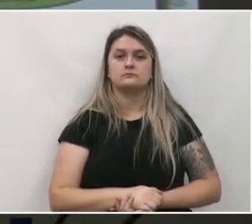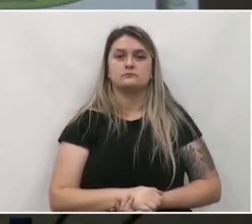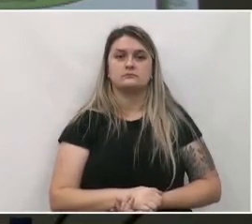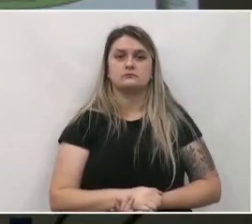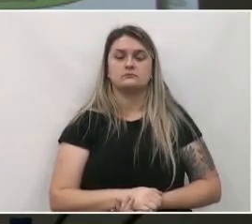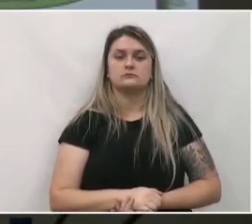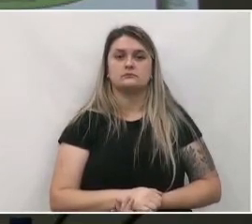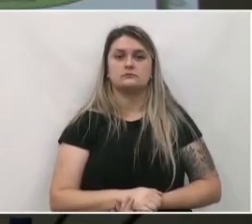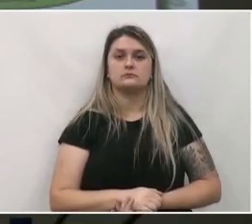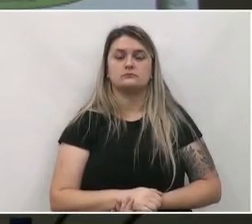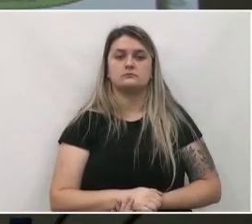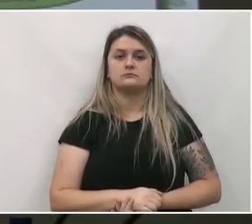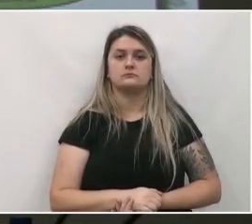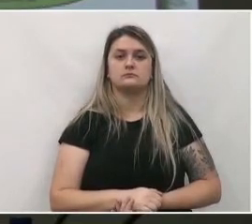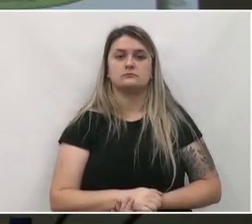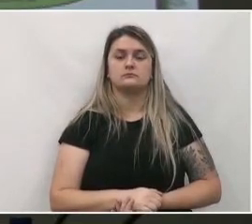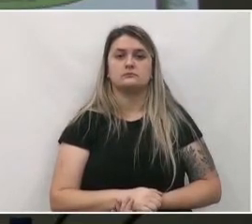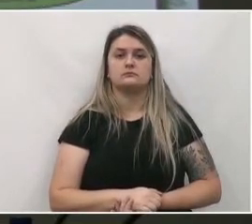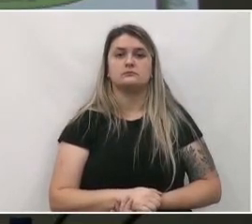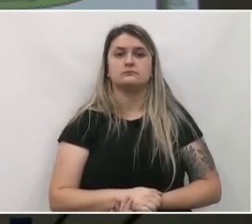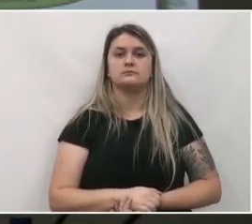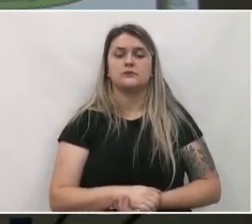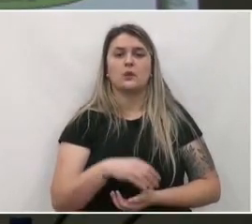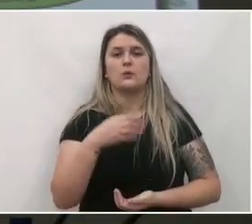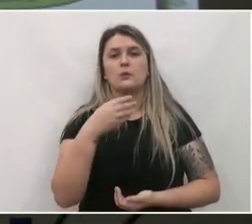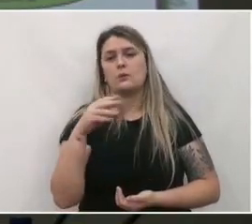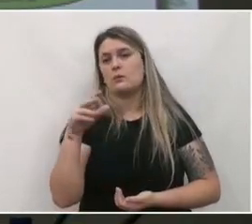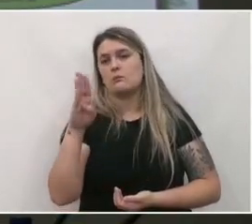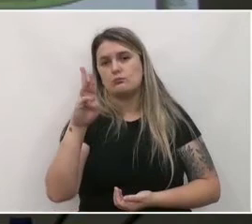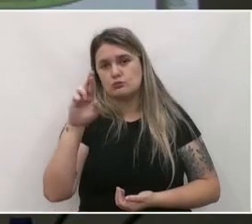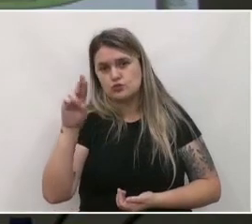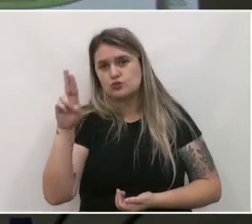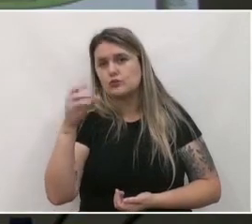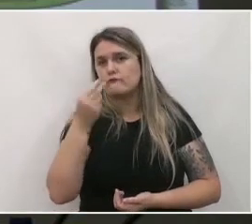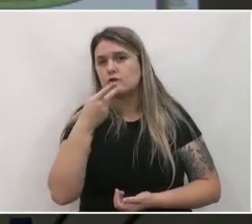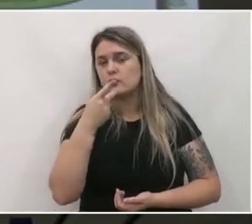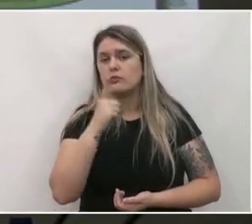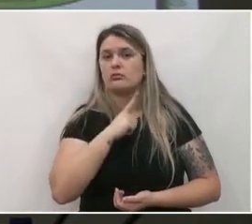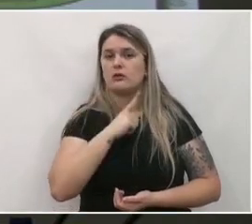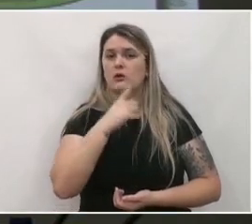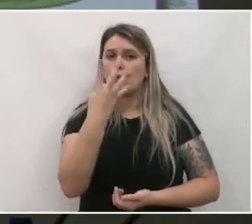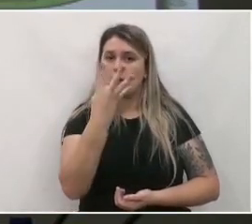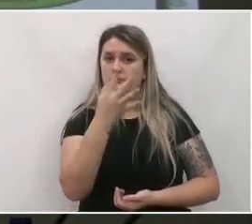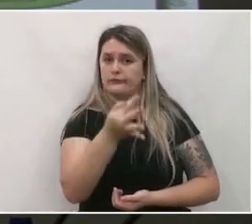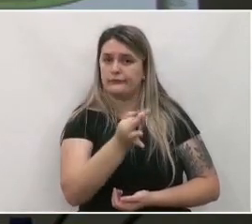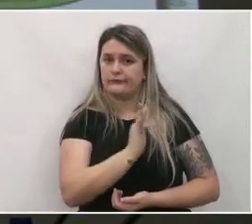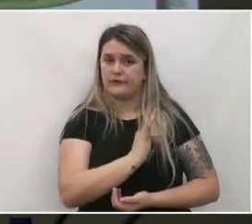então aqui como o Bruno tinha falado a gente tem quatro fases